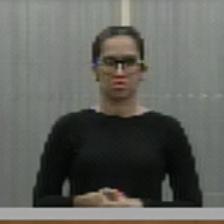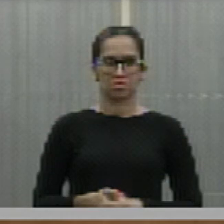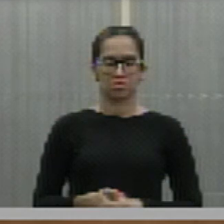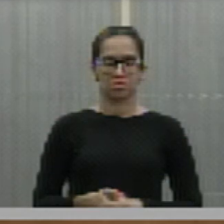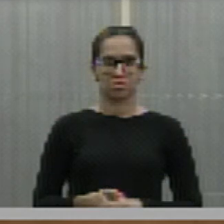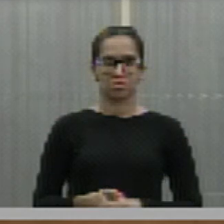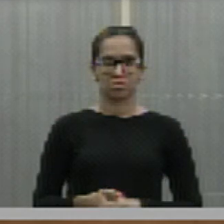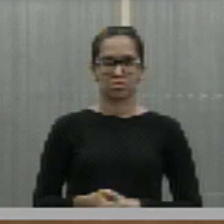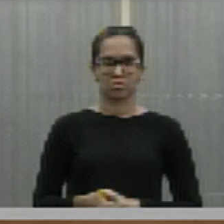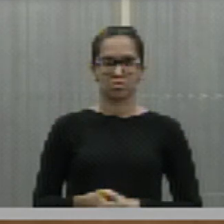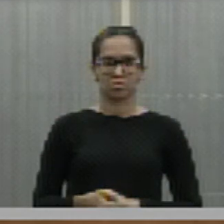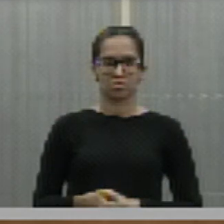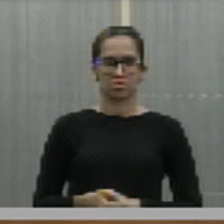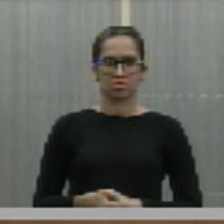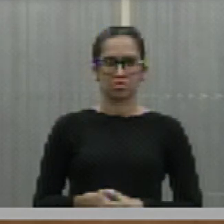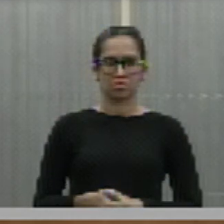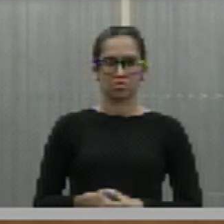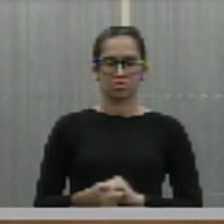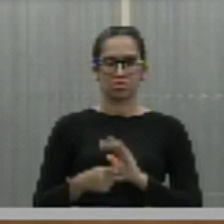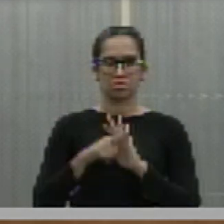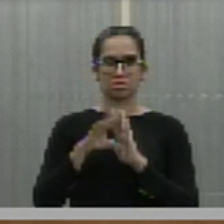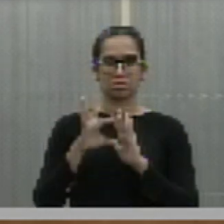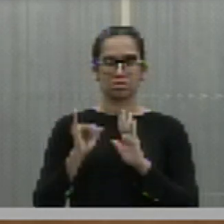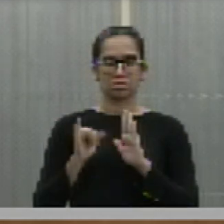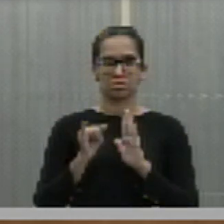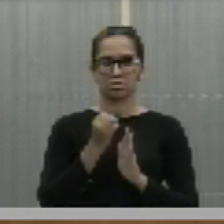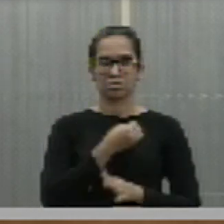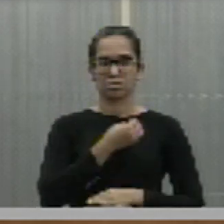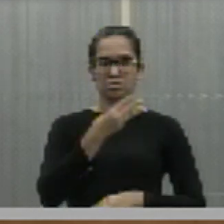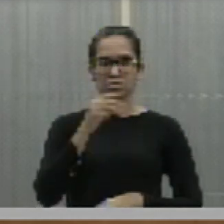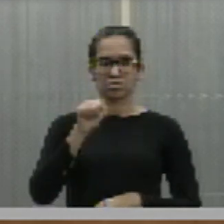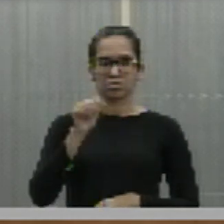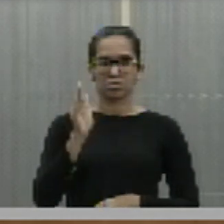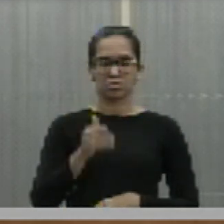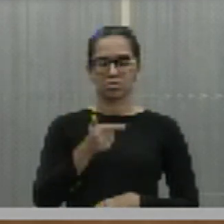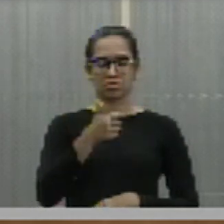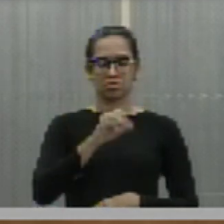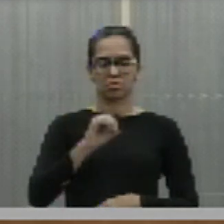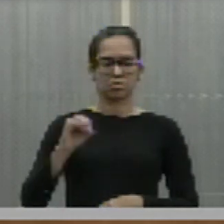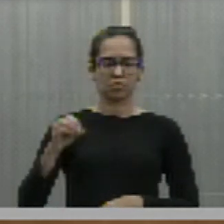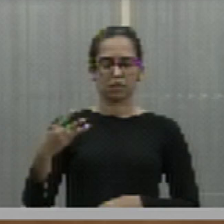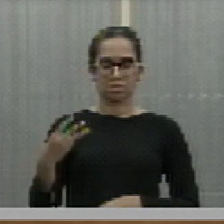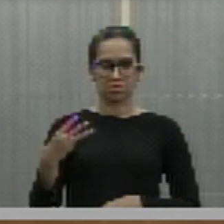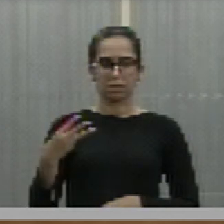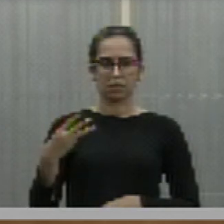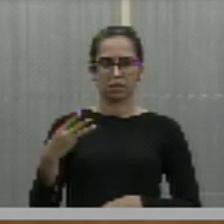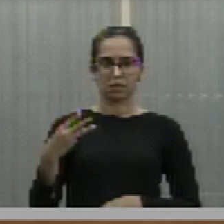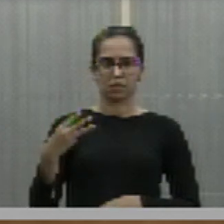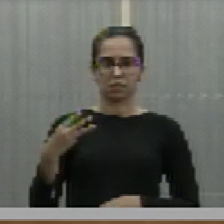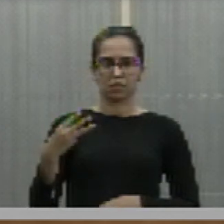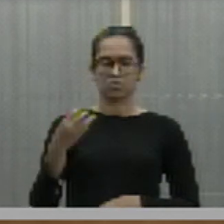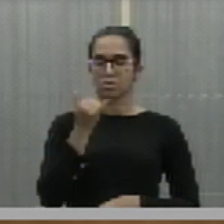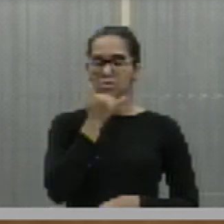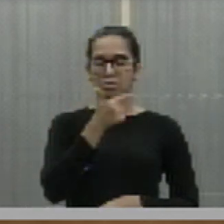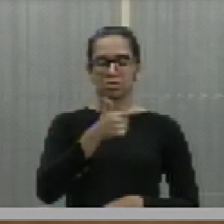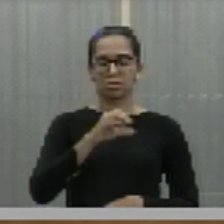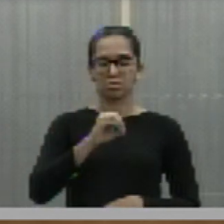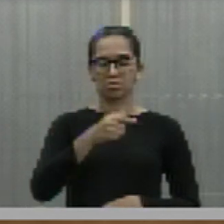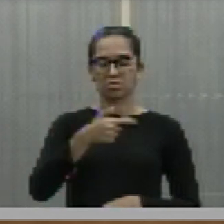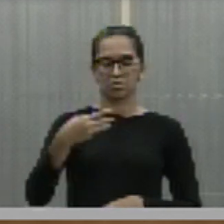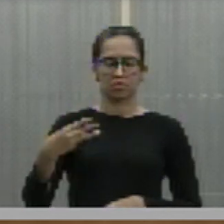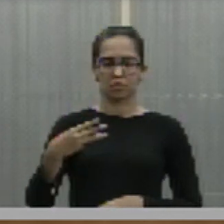Processo... Projeto de lei número 37, barra 2003, 2023, processo 30